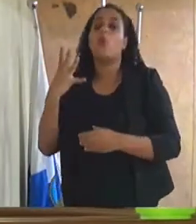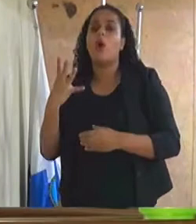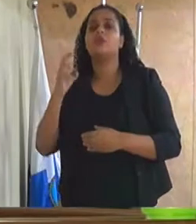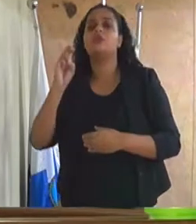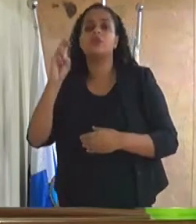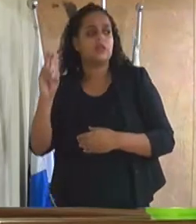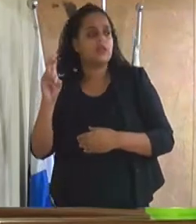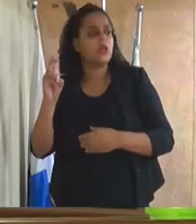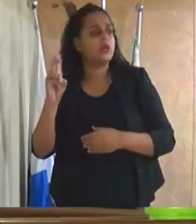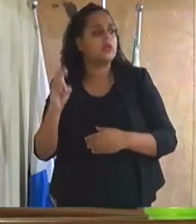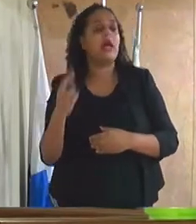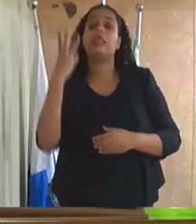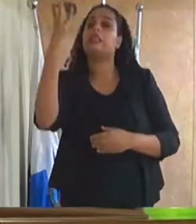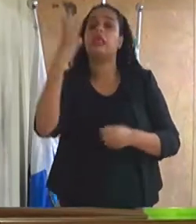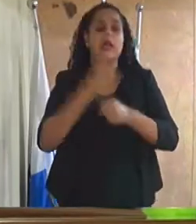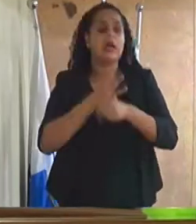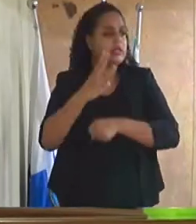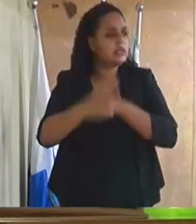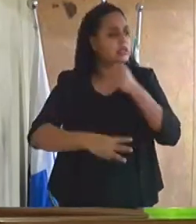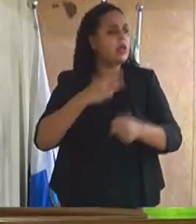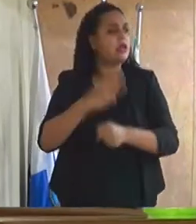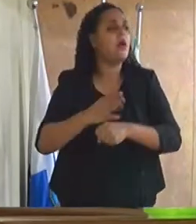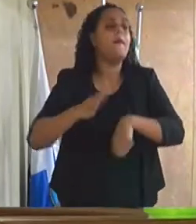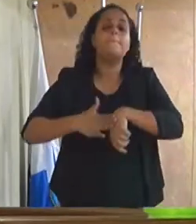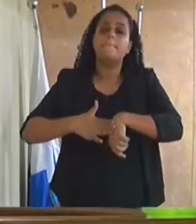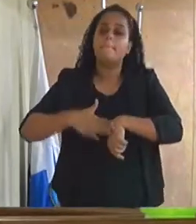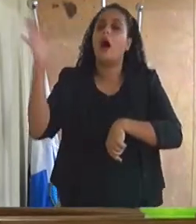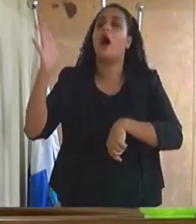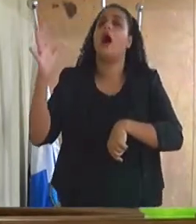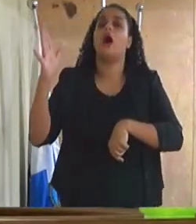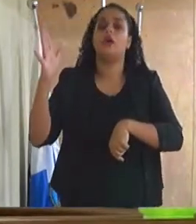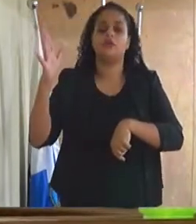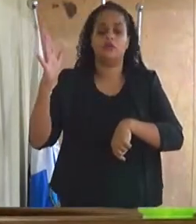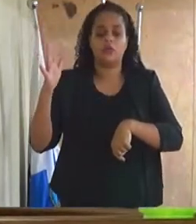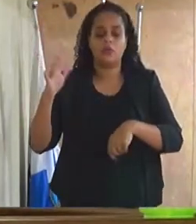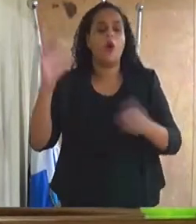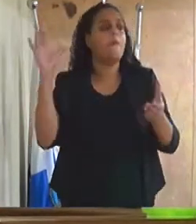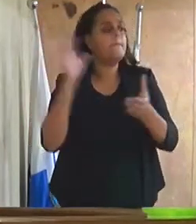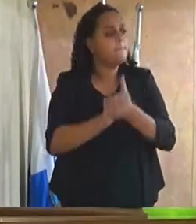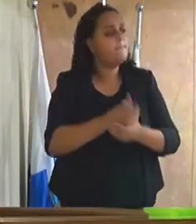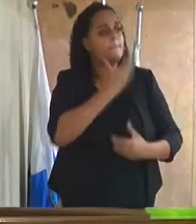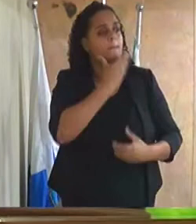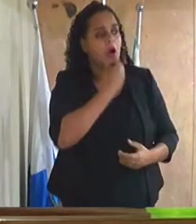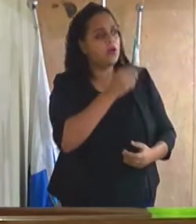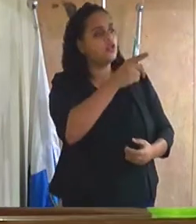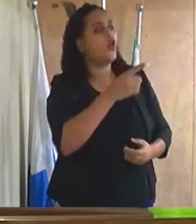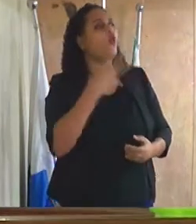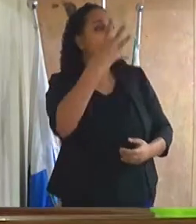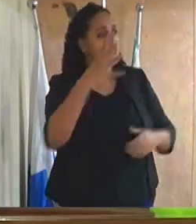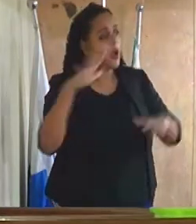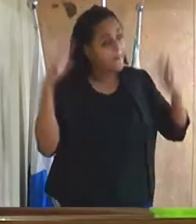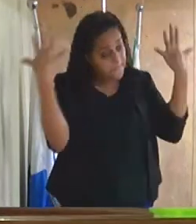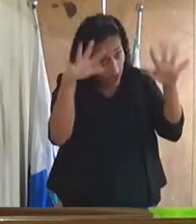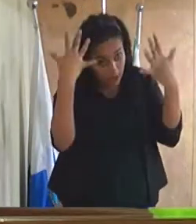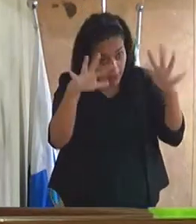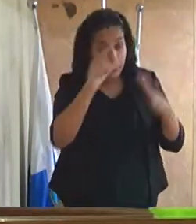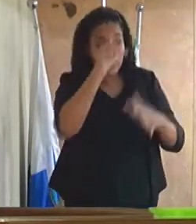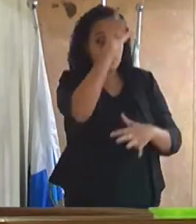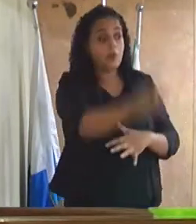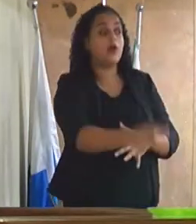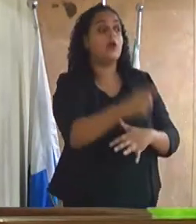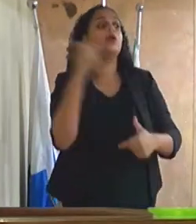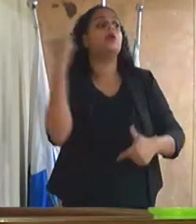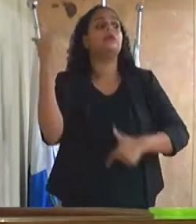Vossa Excelência, em três anos, já teve muito mais do que o seu marido em quatro anos. Isso, eu estou aqui parabenizando a Vossa Excelência pelo trabalho que